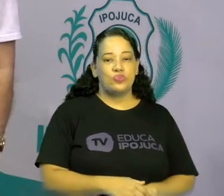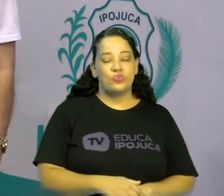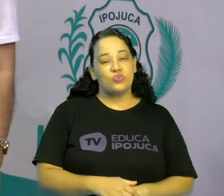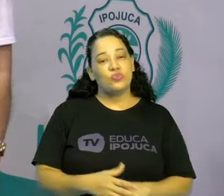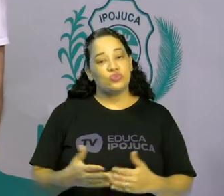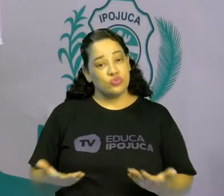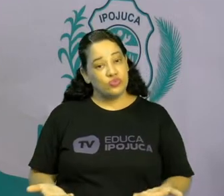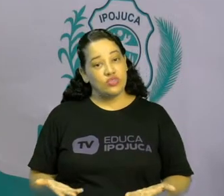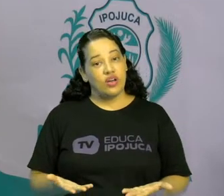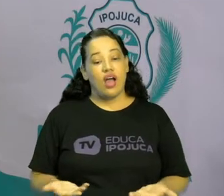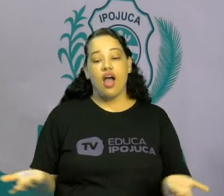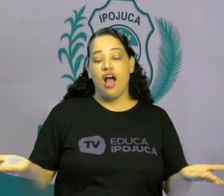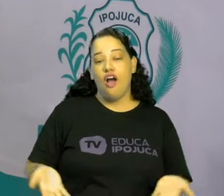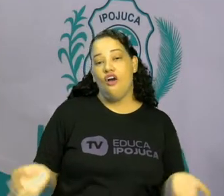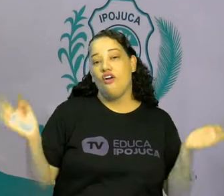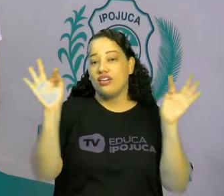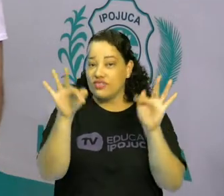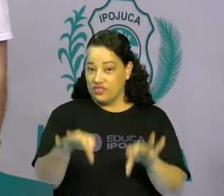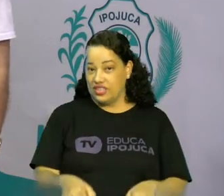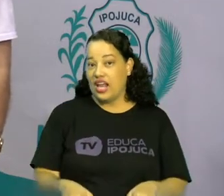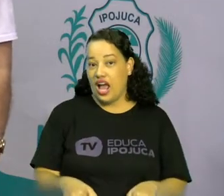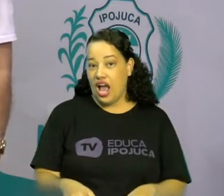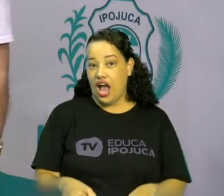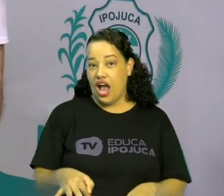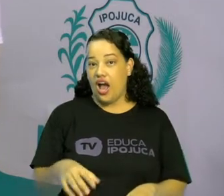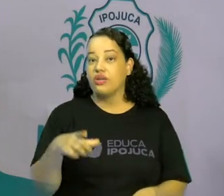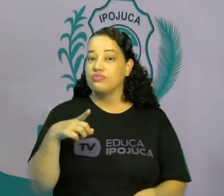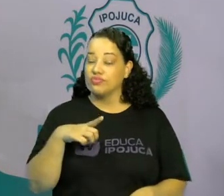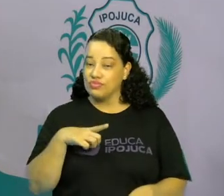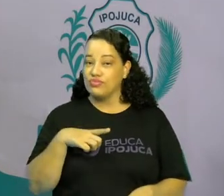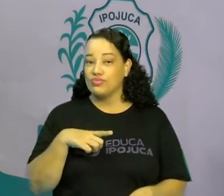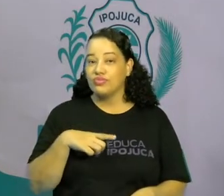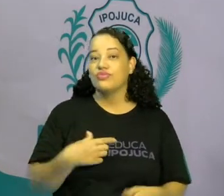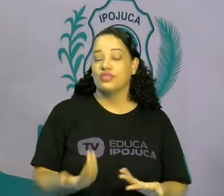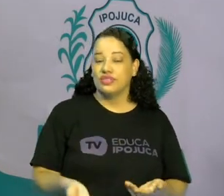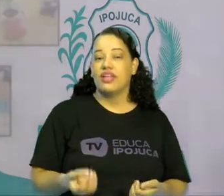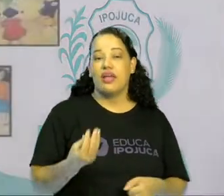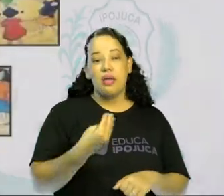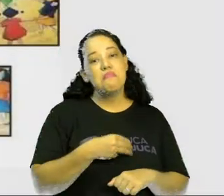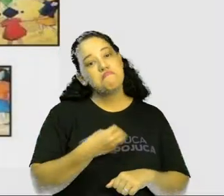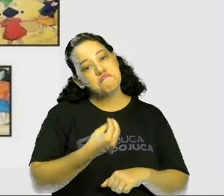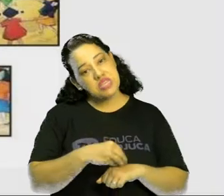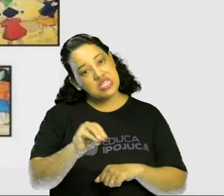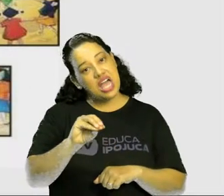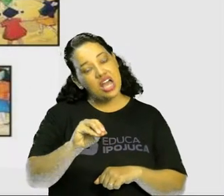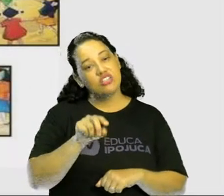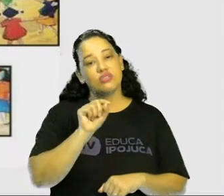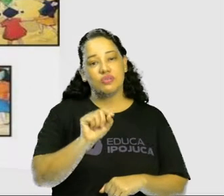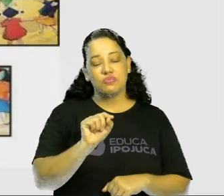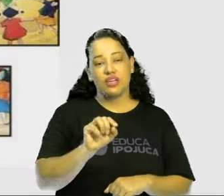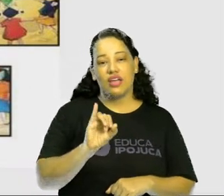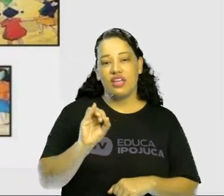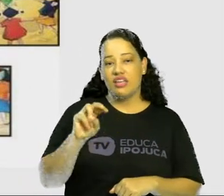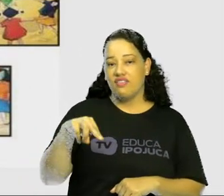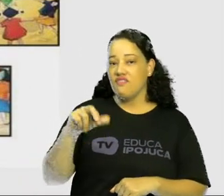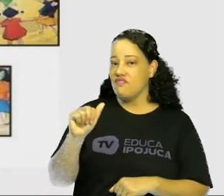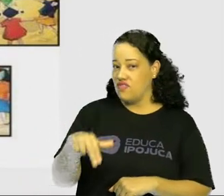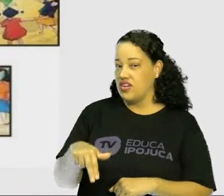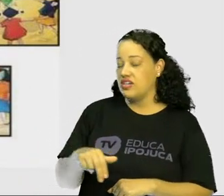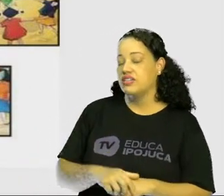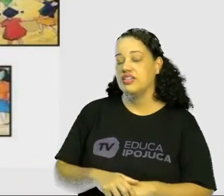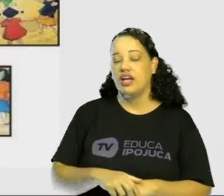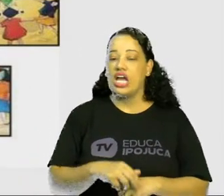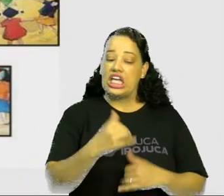E eu finalizo, né? Com esta mensagem aqui, que é de Ivan Kluz. Criança que não brinca,